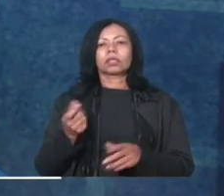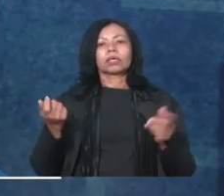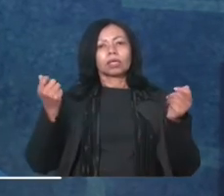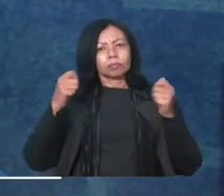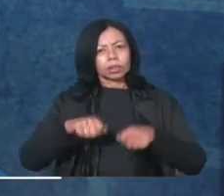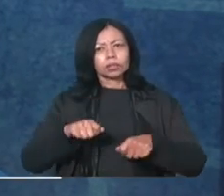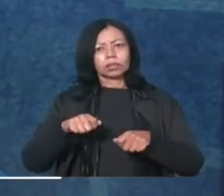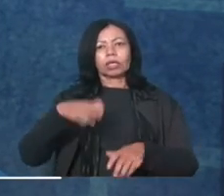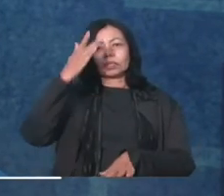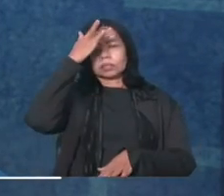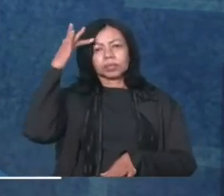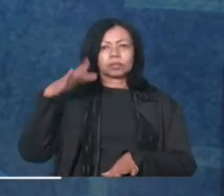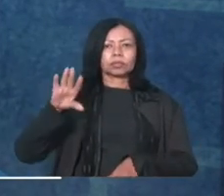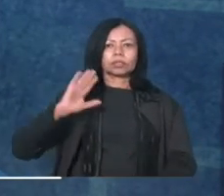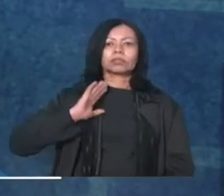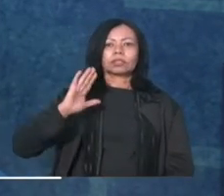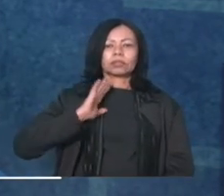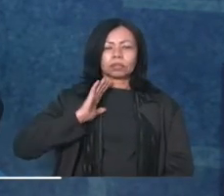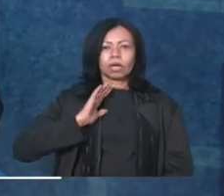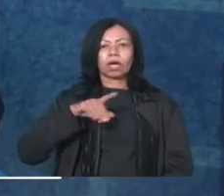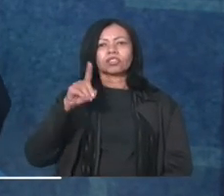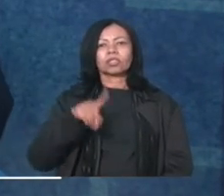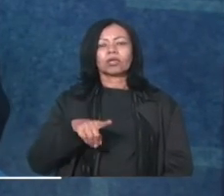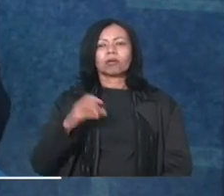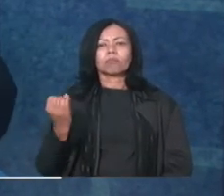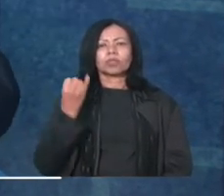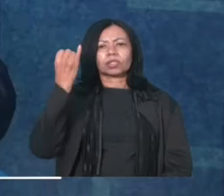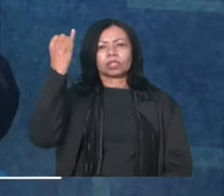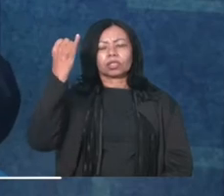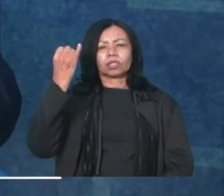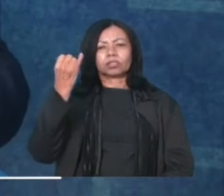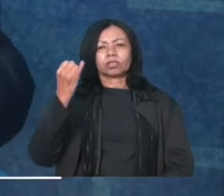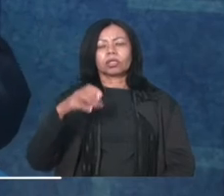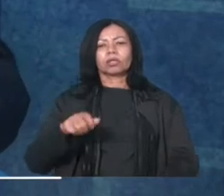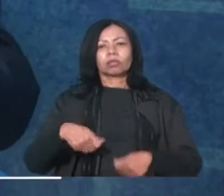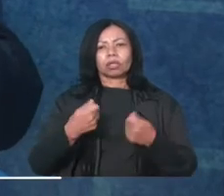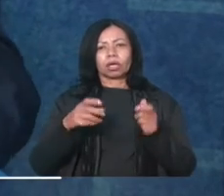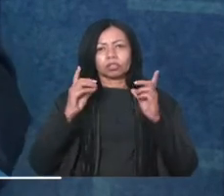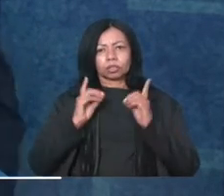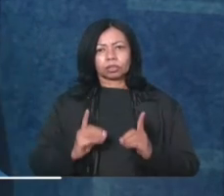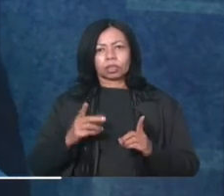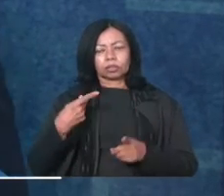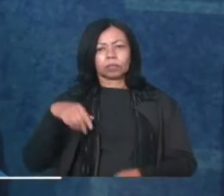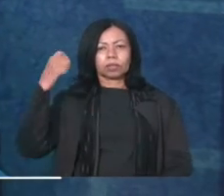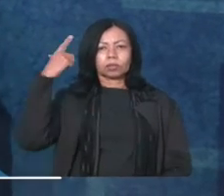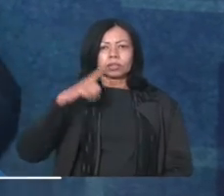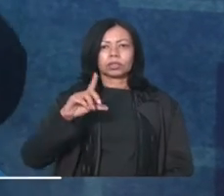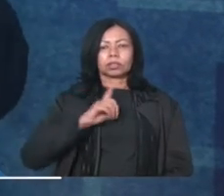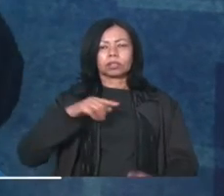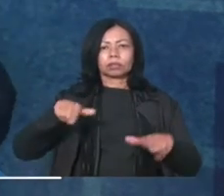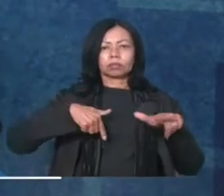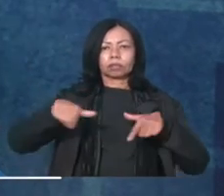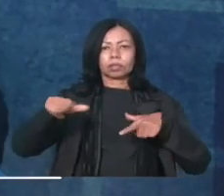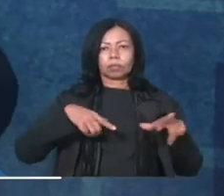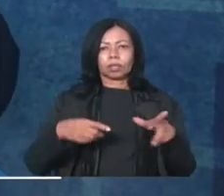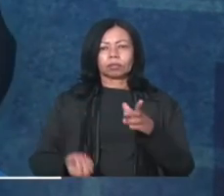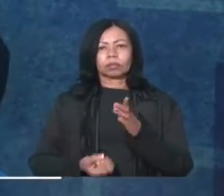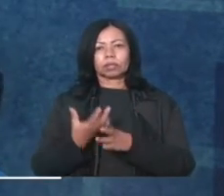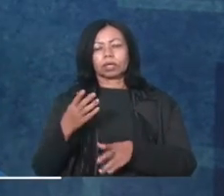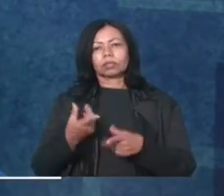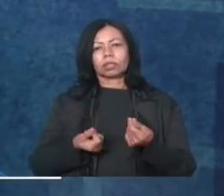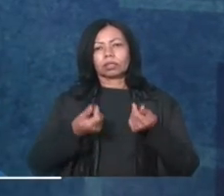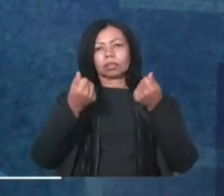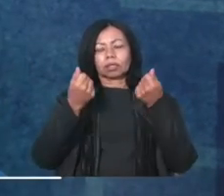capacitar o pessoal da nossa cidade, que isso é muito importante, dar dignidade para eles para conseguir ter um emprego, gerar renda,